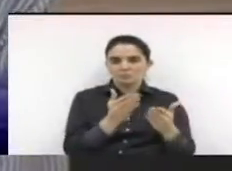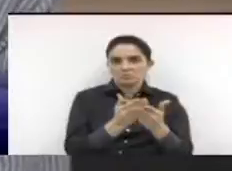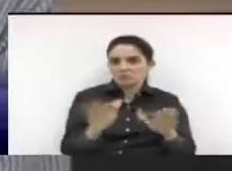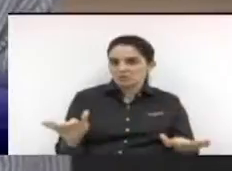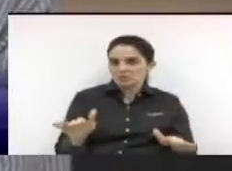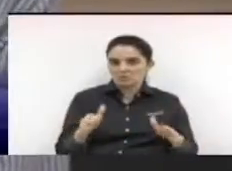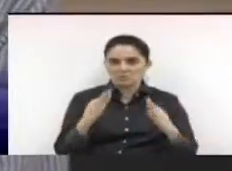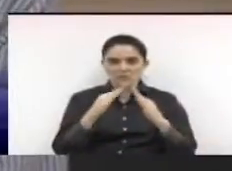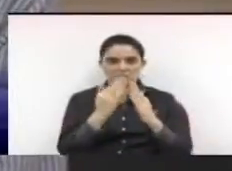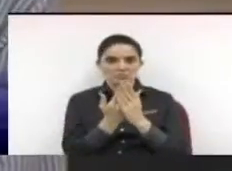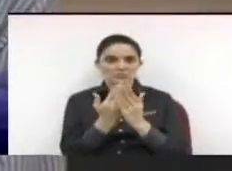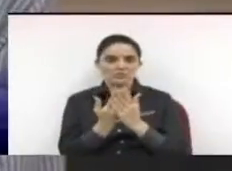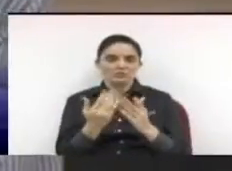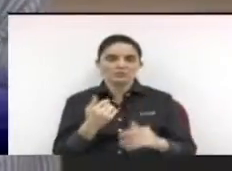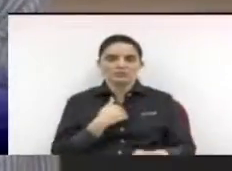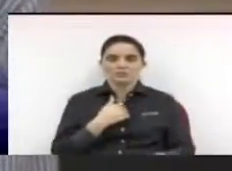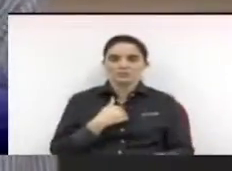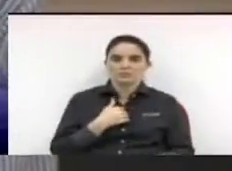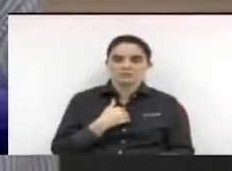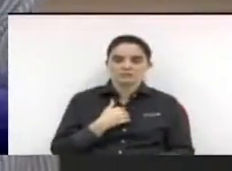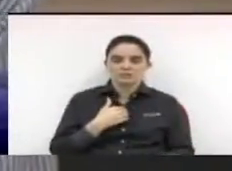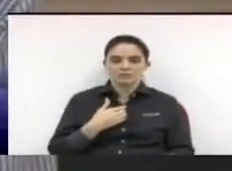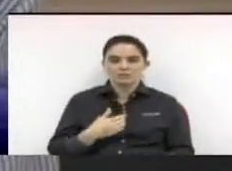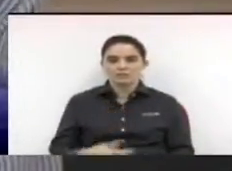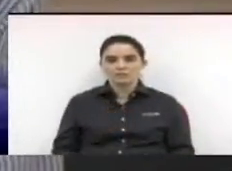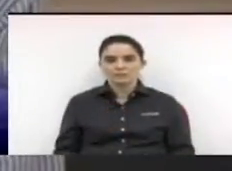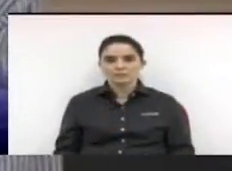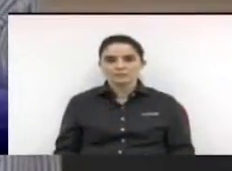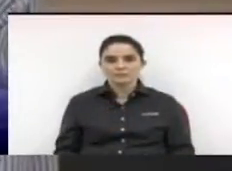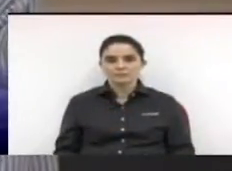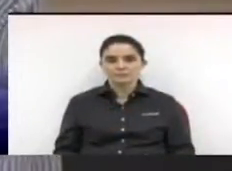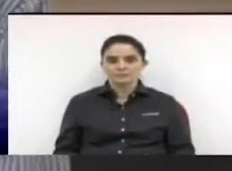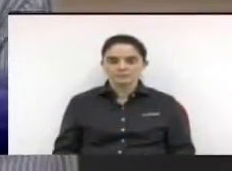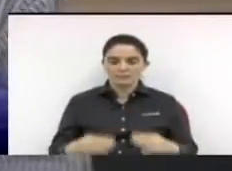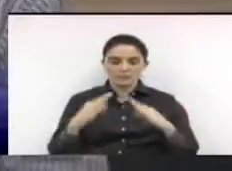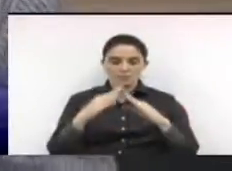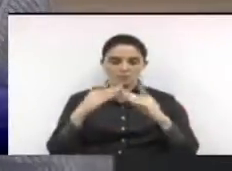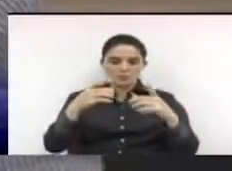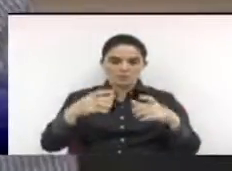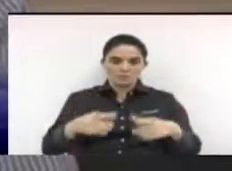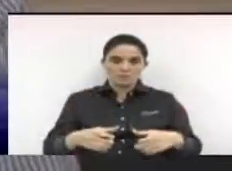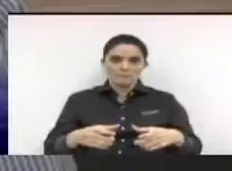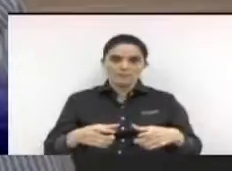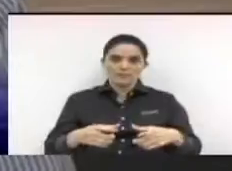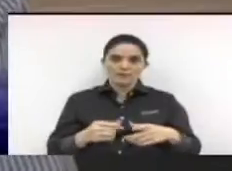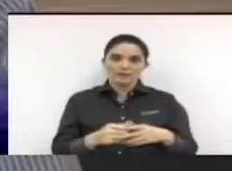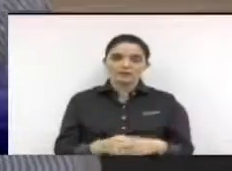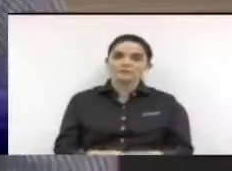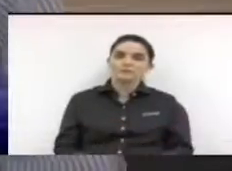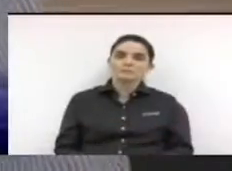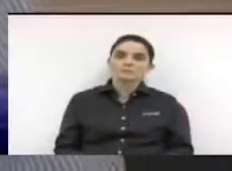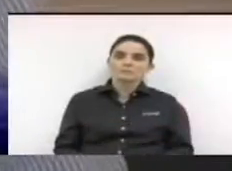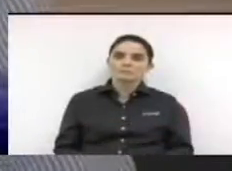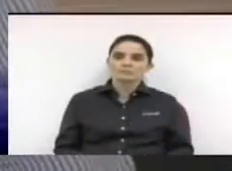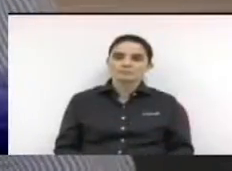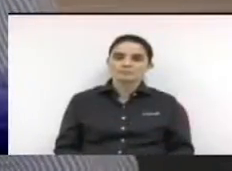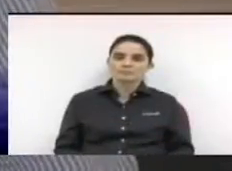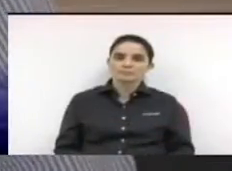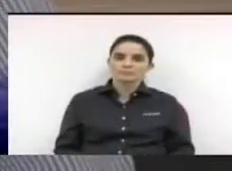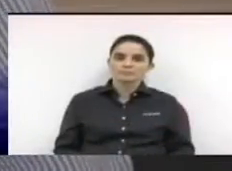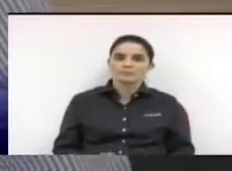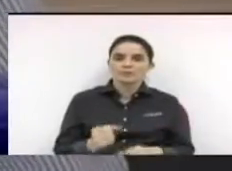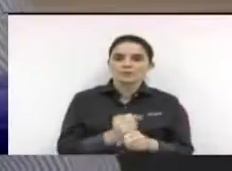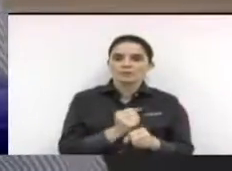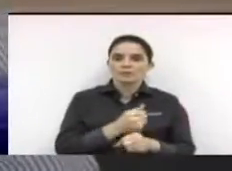morava no Jardim São Cristóvão, estava no Castelo Branco, naquele tempo, para se entrar no Castelo Branco no ano de 1973,